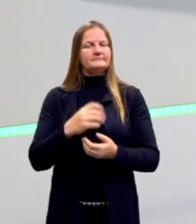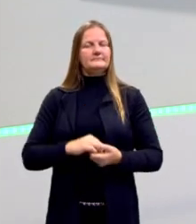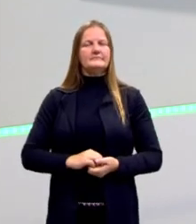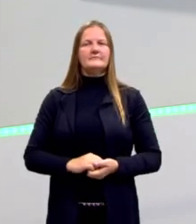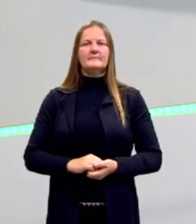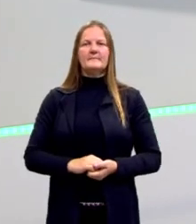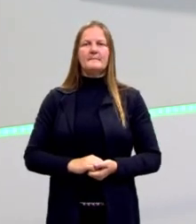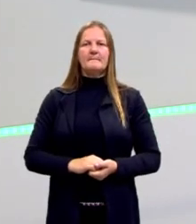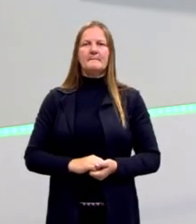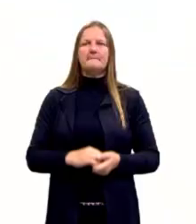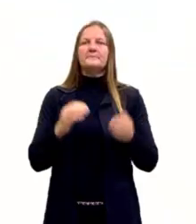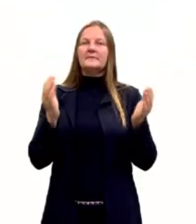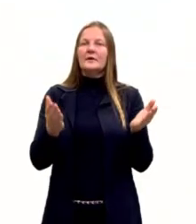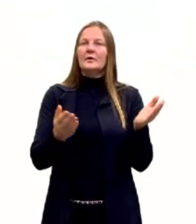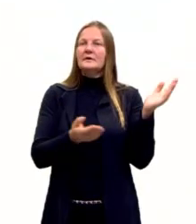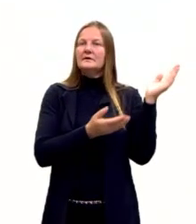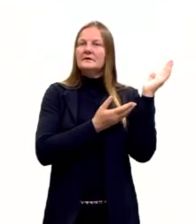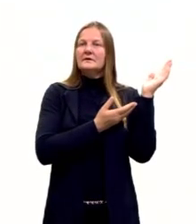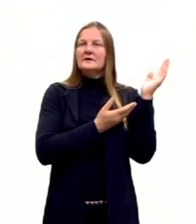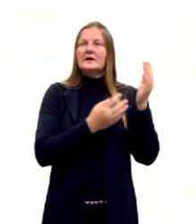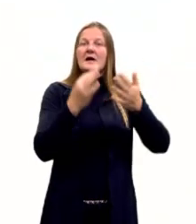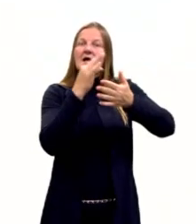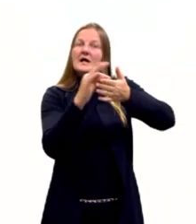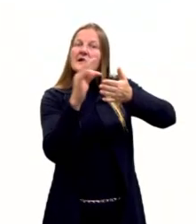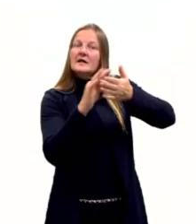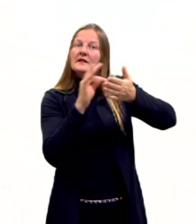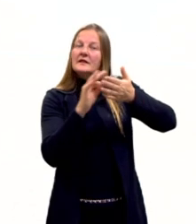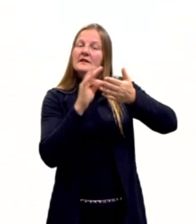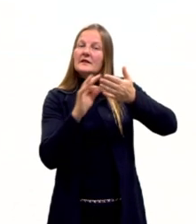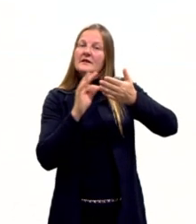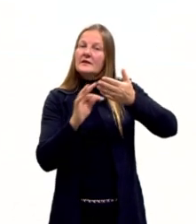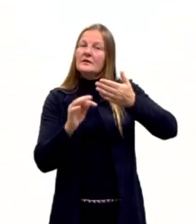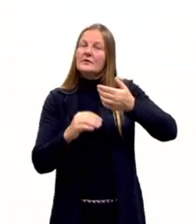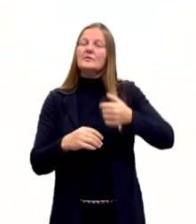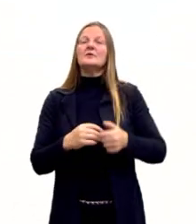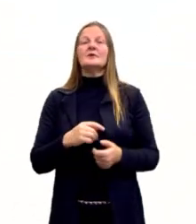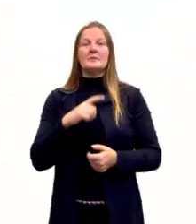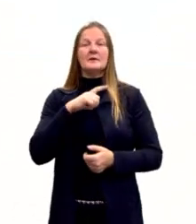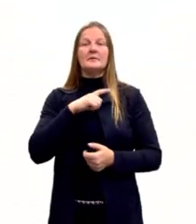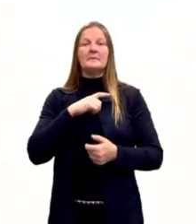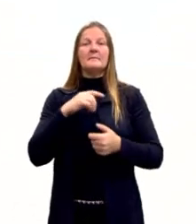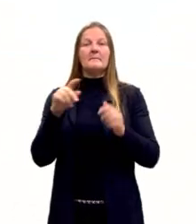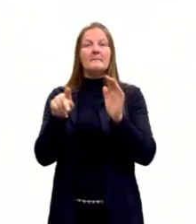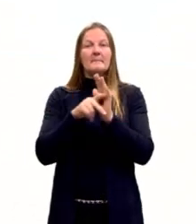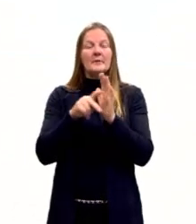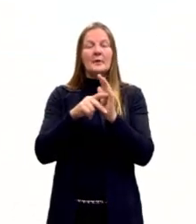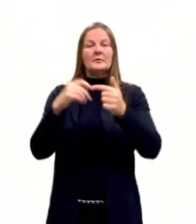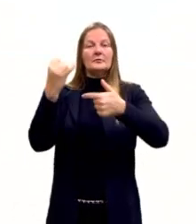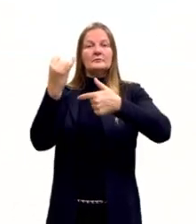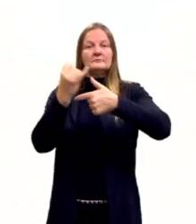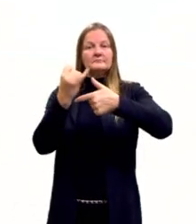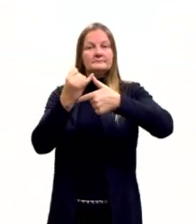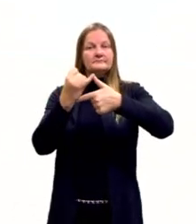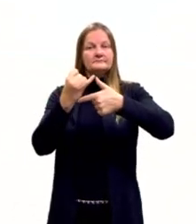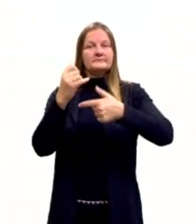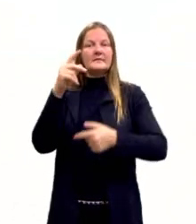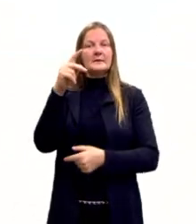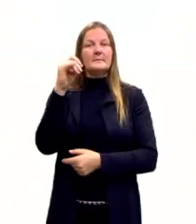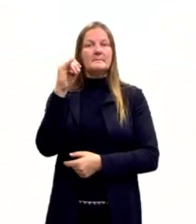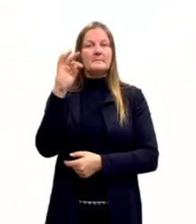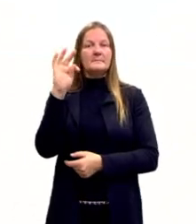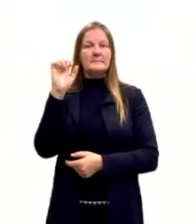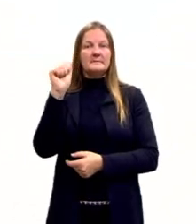Aqui nós vamos abordar, então, o teorema de Pitágoras, que já é do conhecimento de vocês. Um dos mais importantes